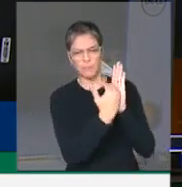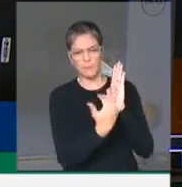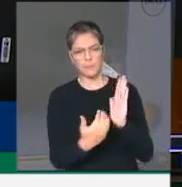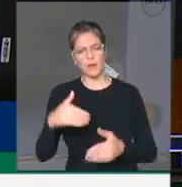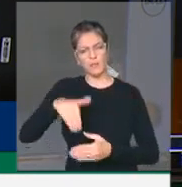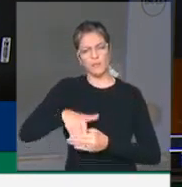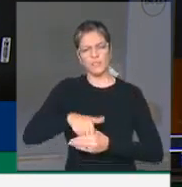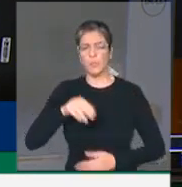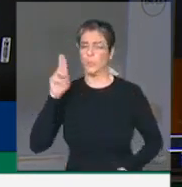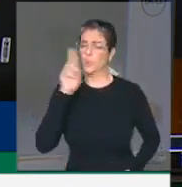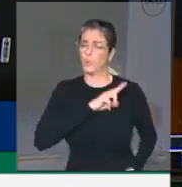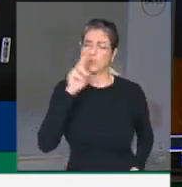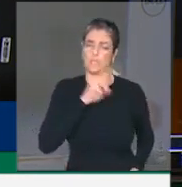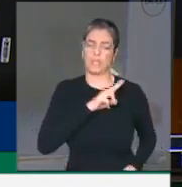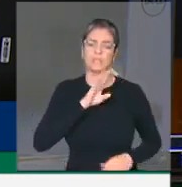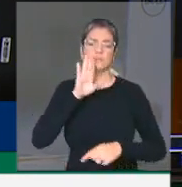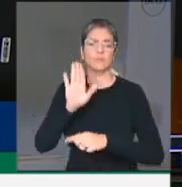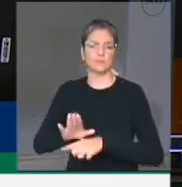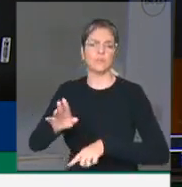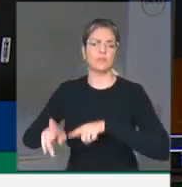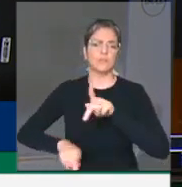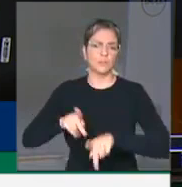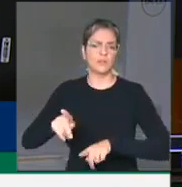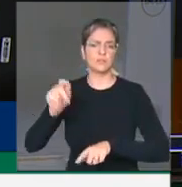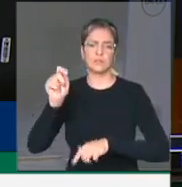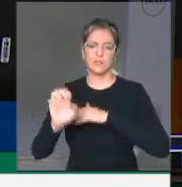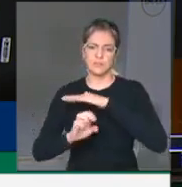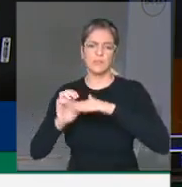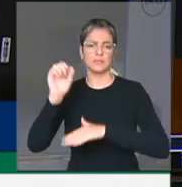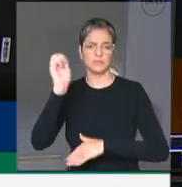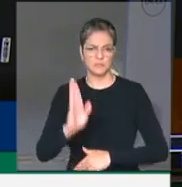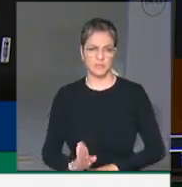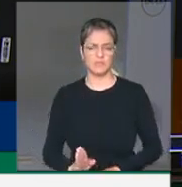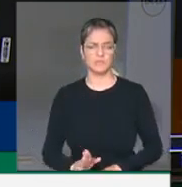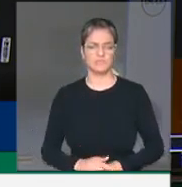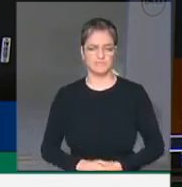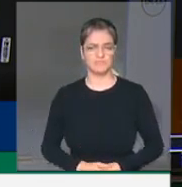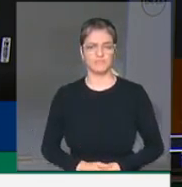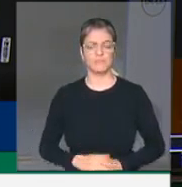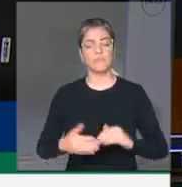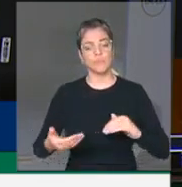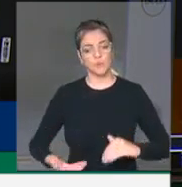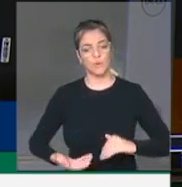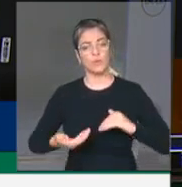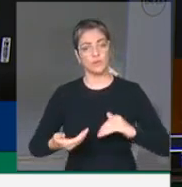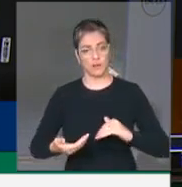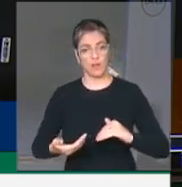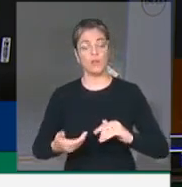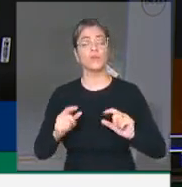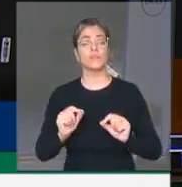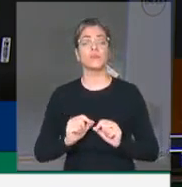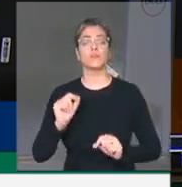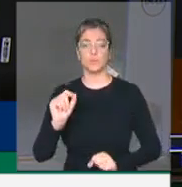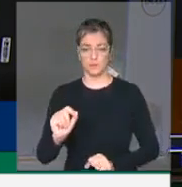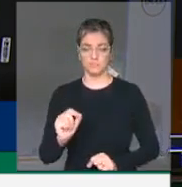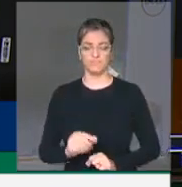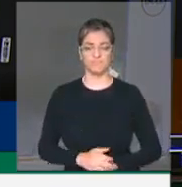questões urgentes para as pessoas e para as empresas do Brasil. O Congresso ampliou para R$